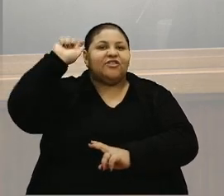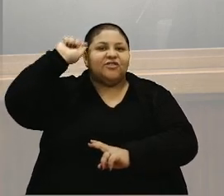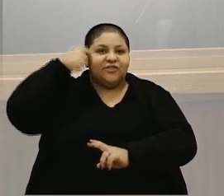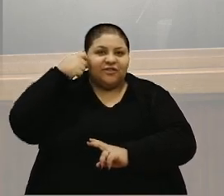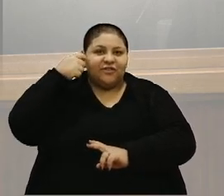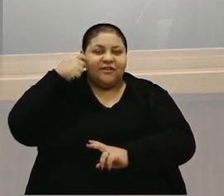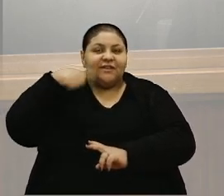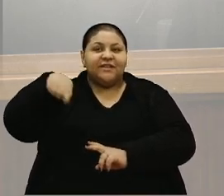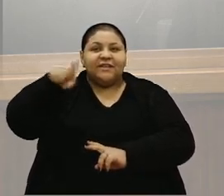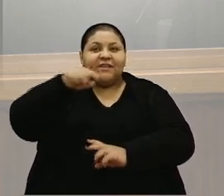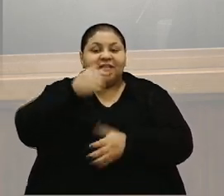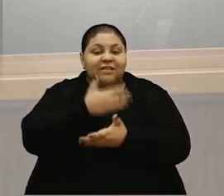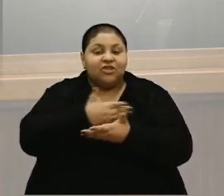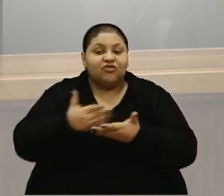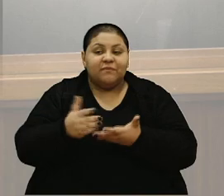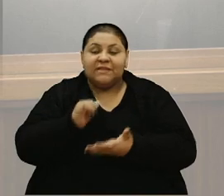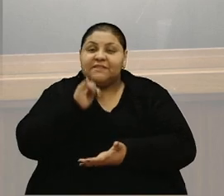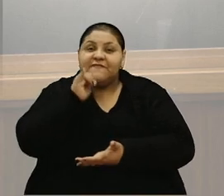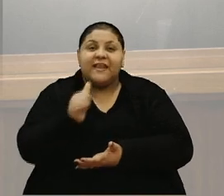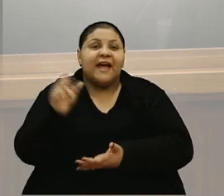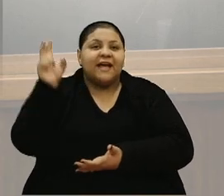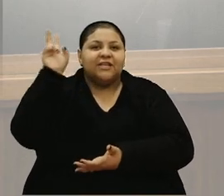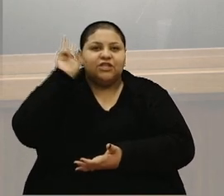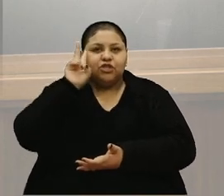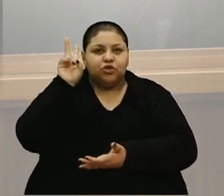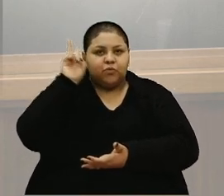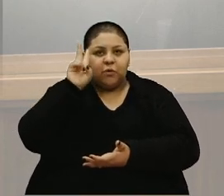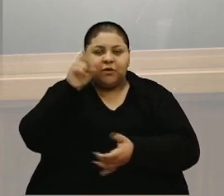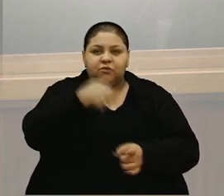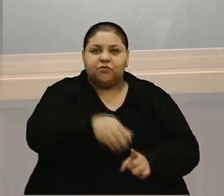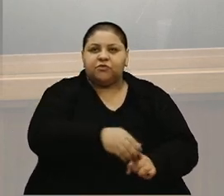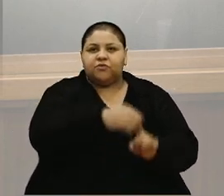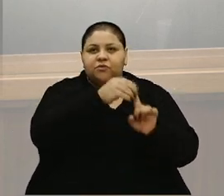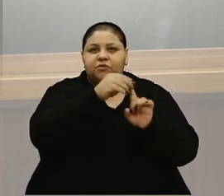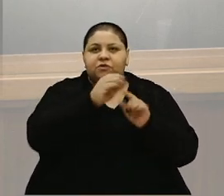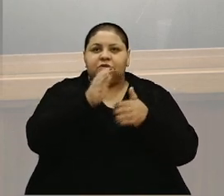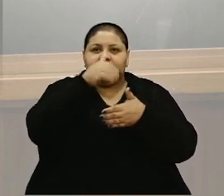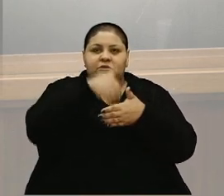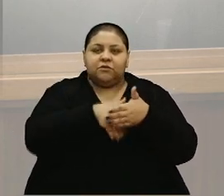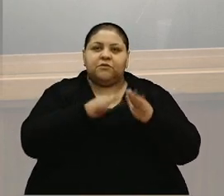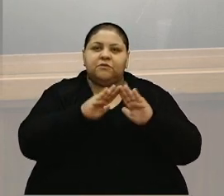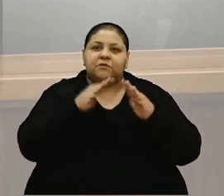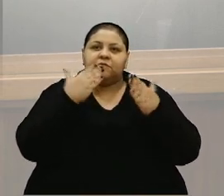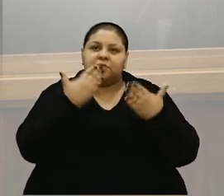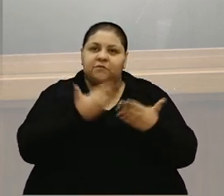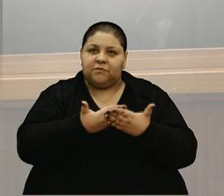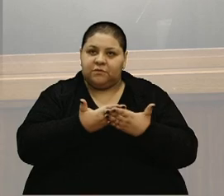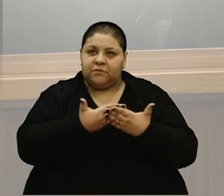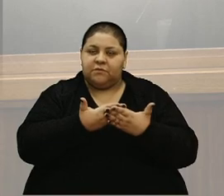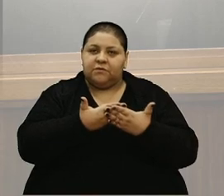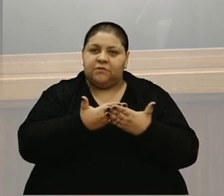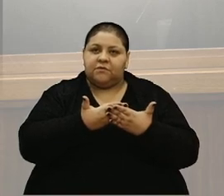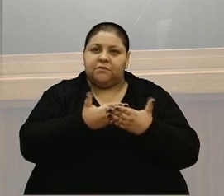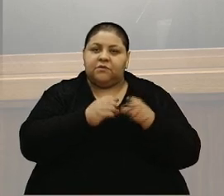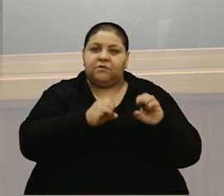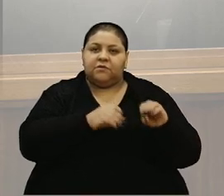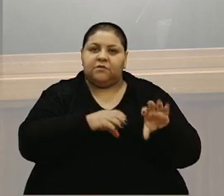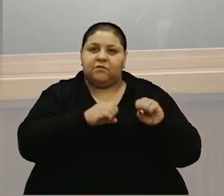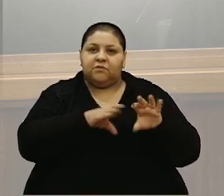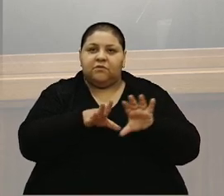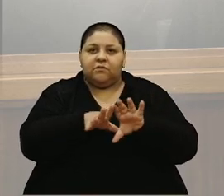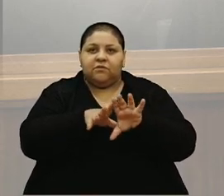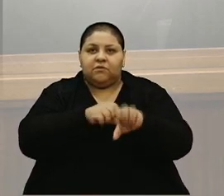Então, que a gente comece a contar essa história, principalmente dentro das nossas escolas, através da educação e da